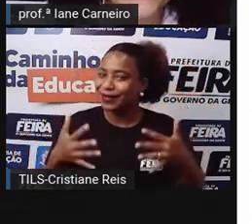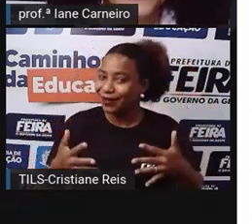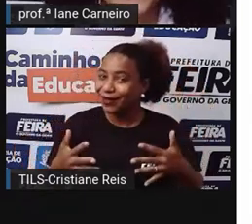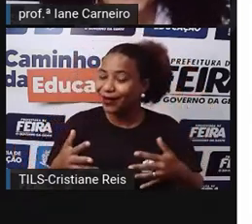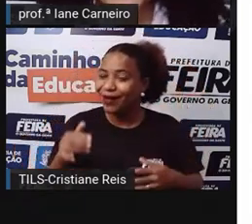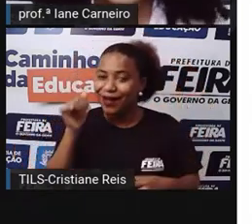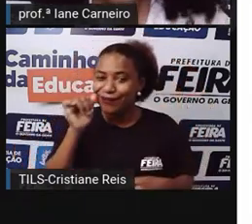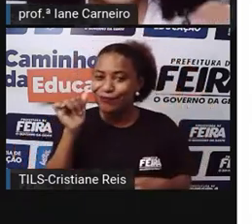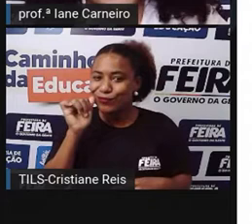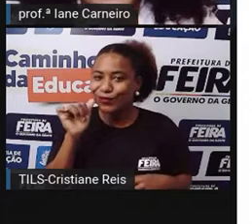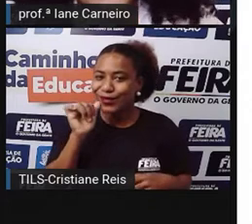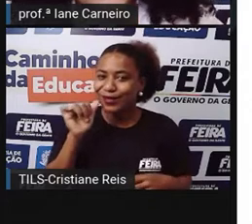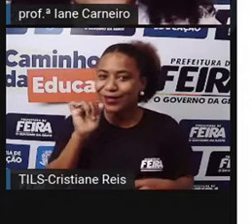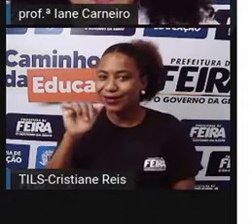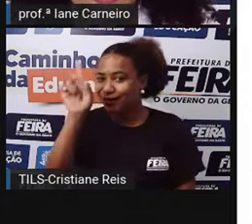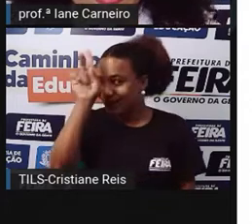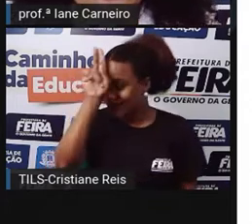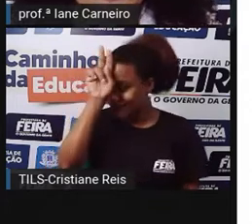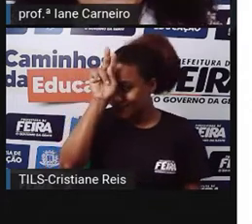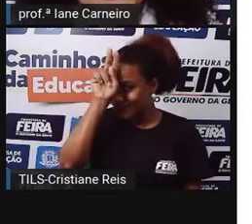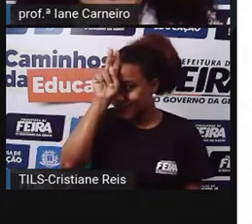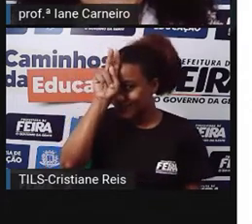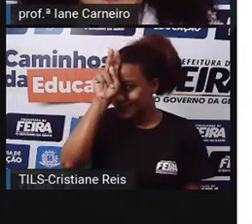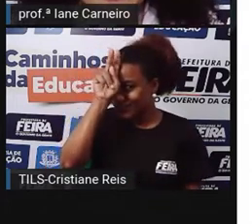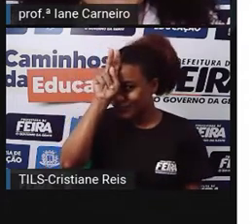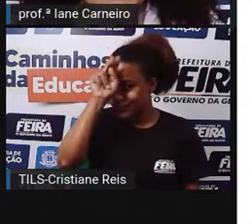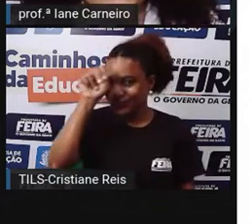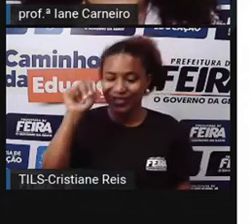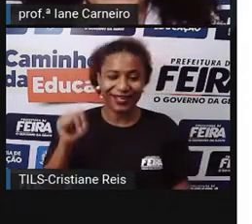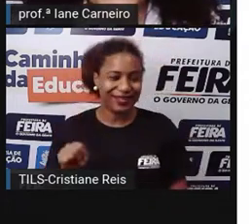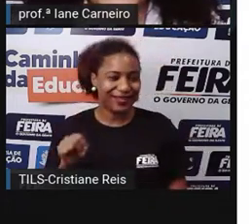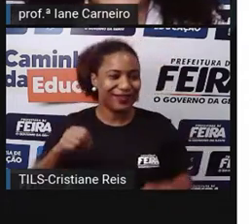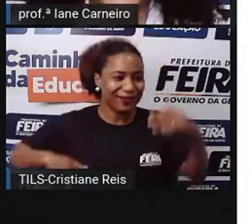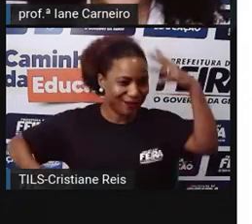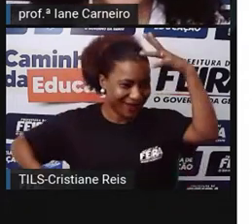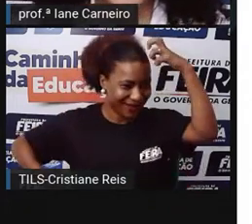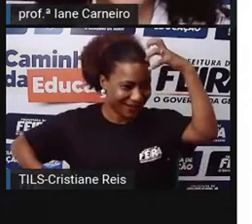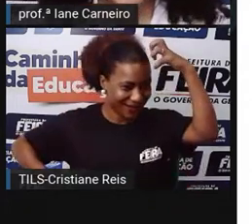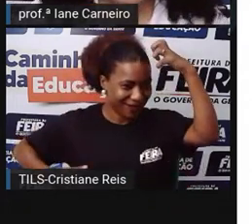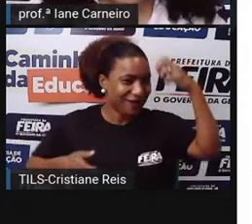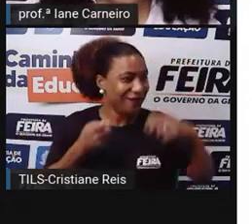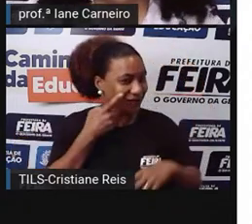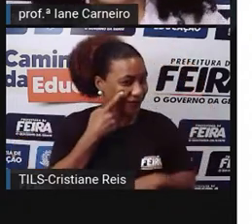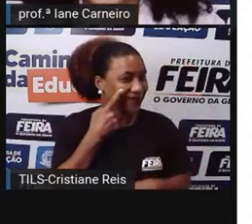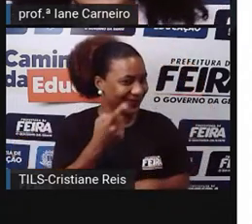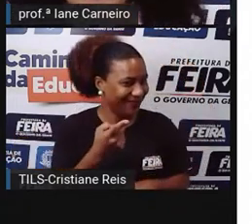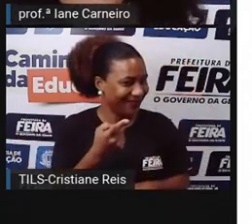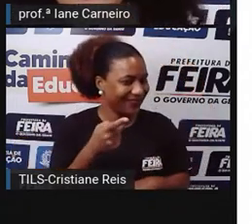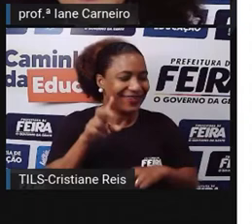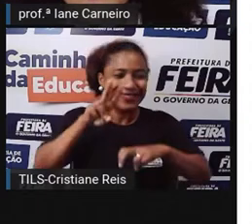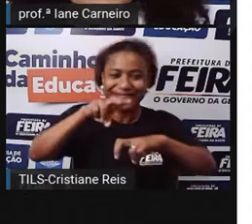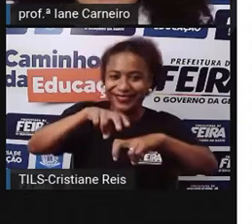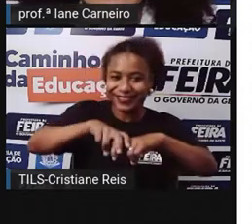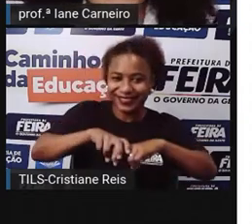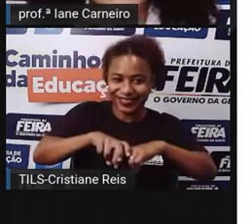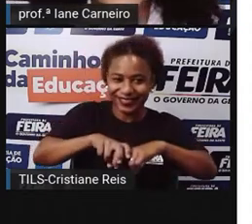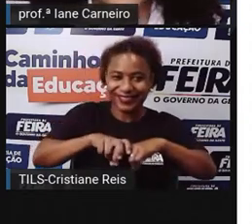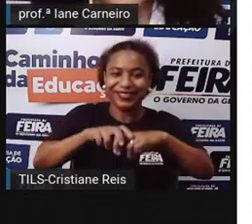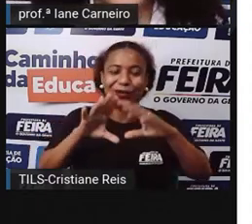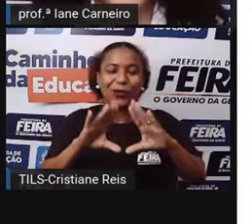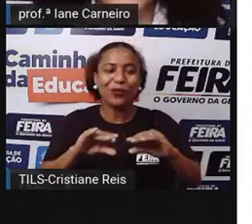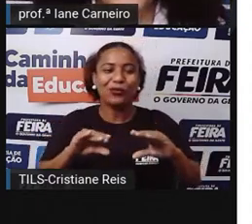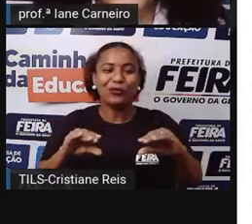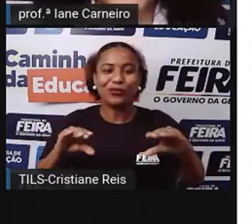baratinha e o macaco que foi a feira, tá joia? Então senta aí bem confortável no sofá,